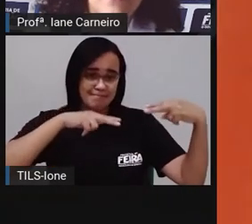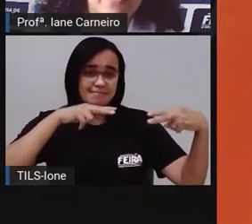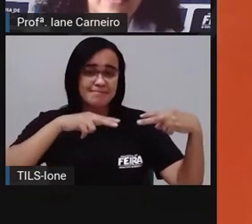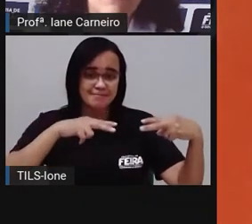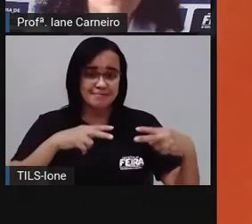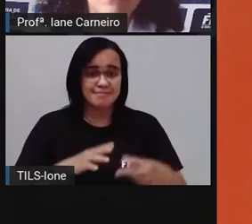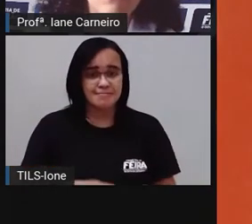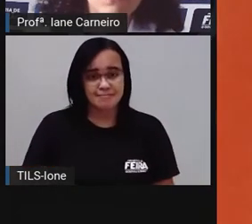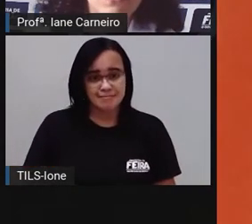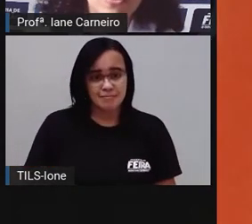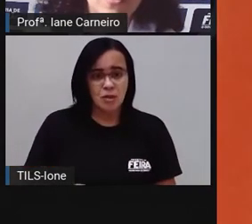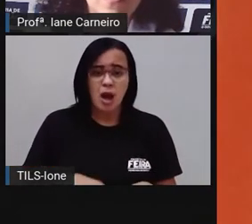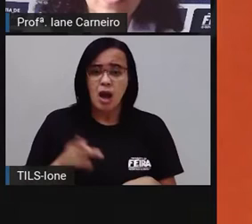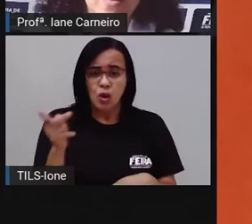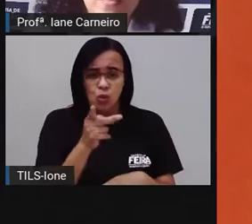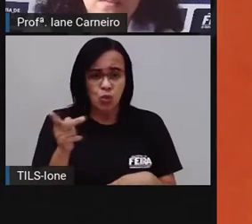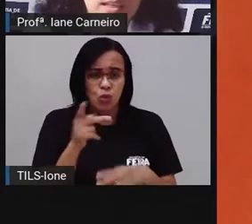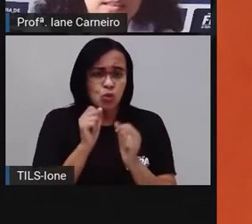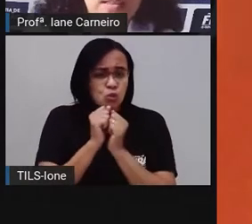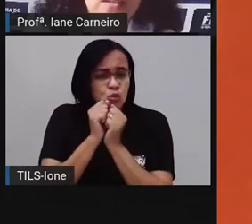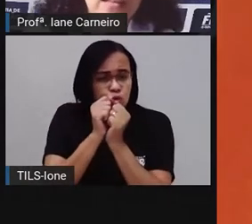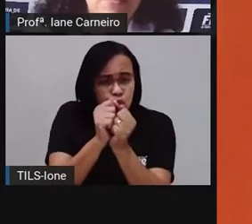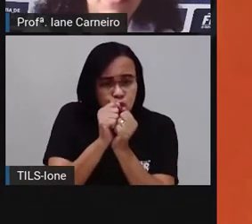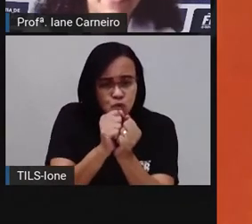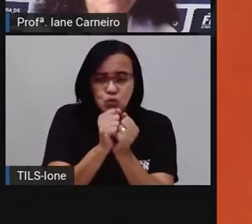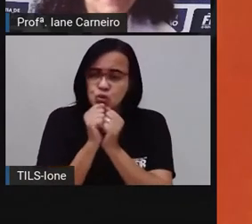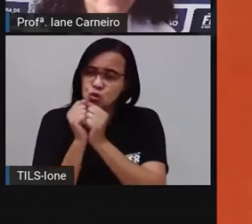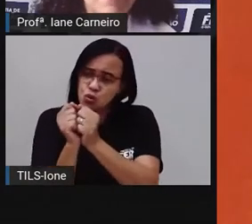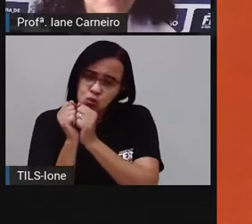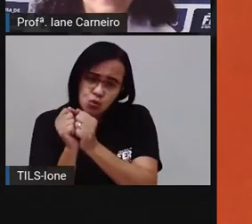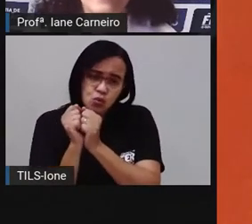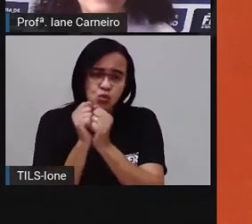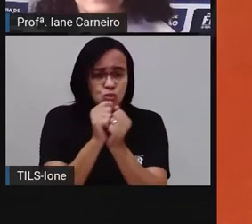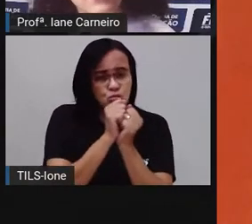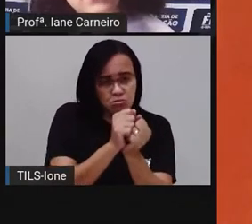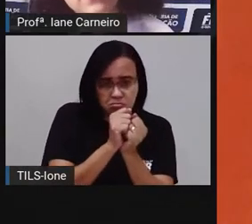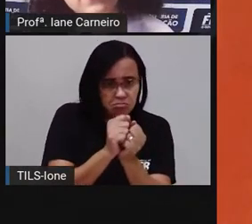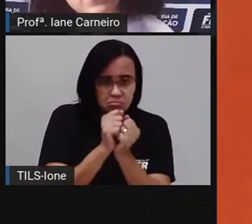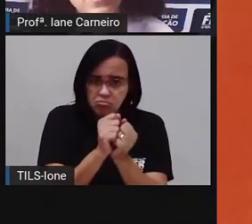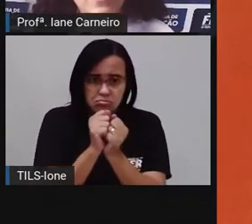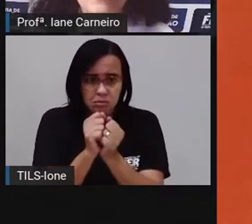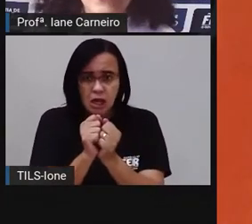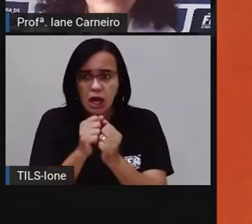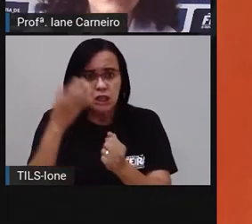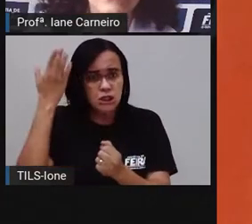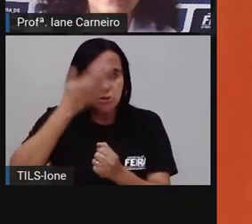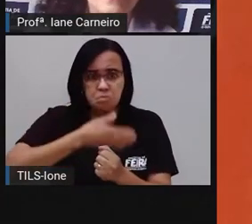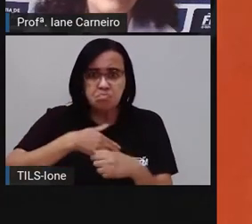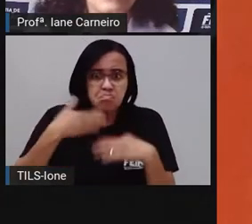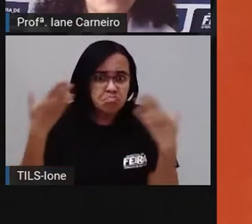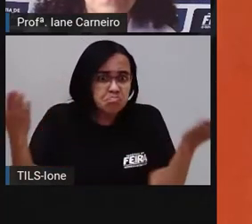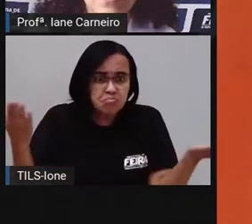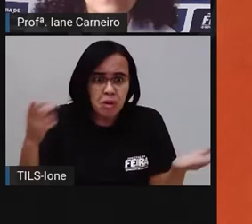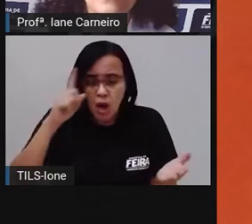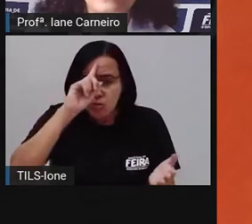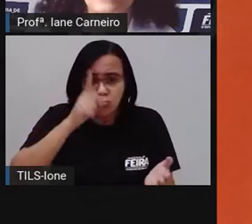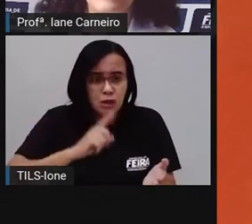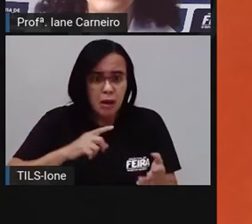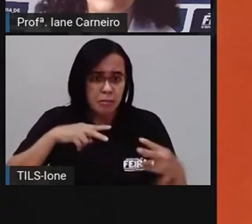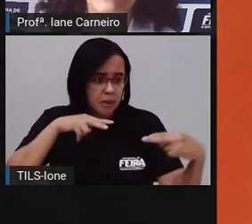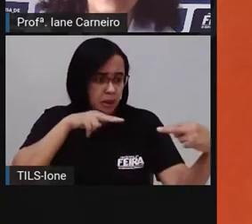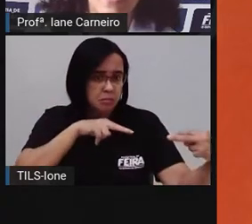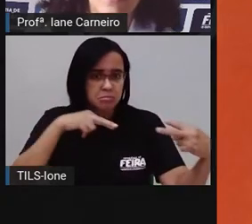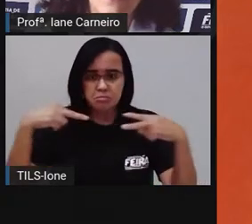Eles ficavam tão juntinhos que às vezes não dava nem para saber quem era um, quem era o outro. Muito menos